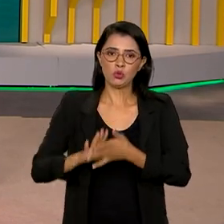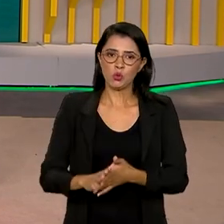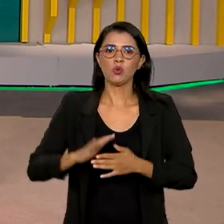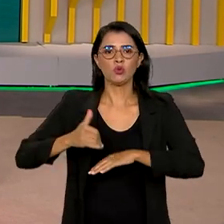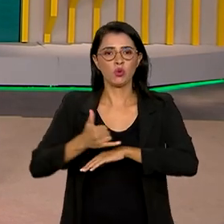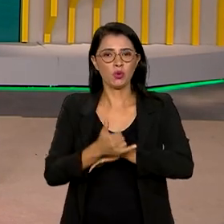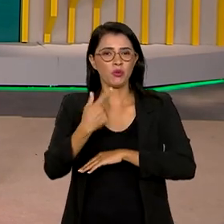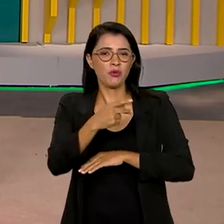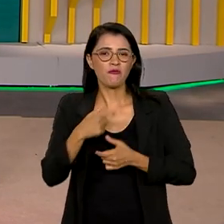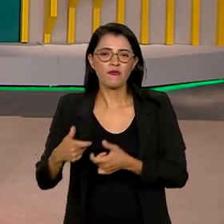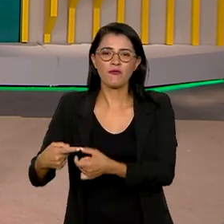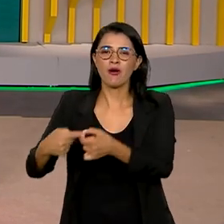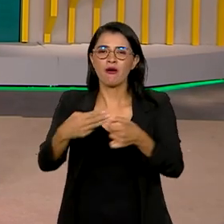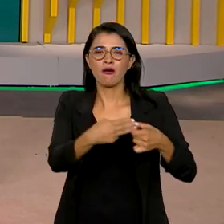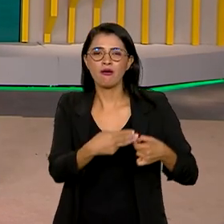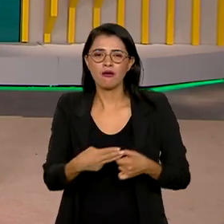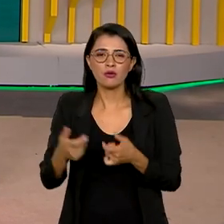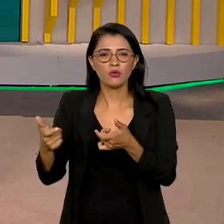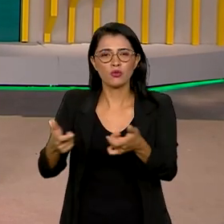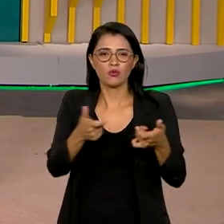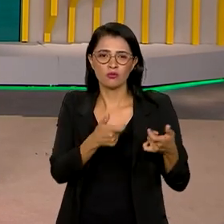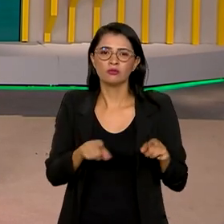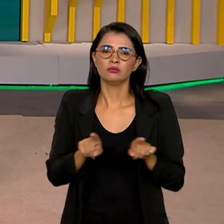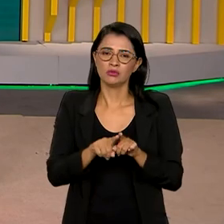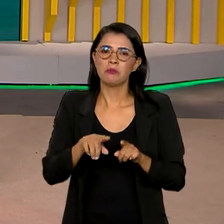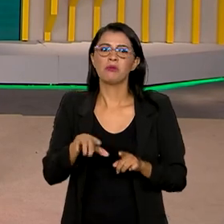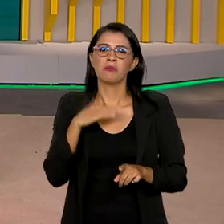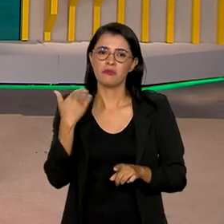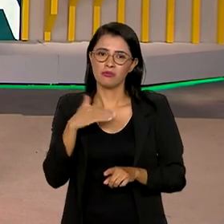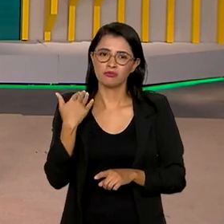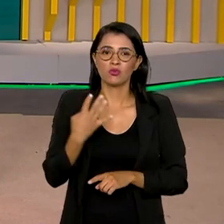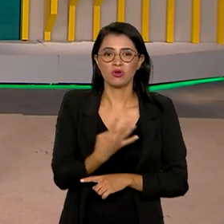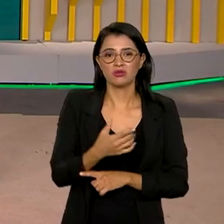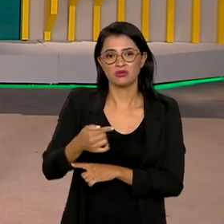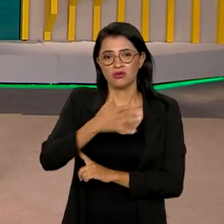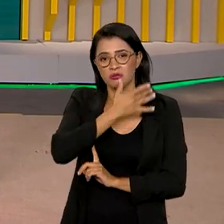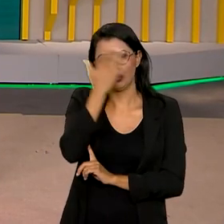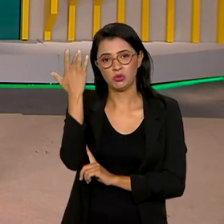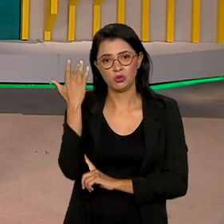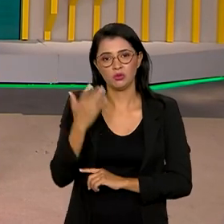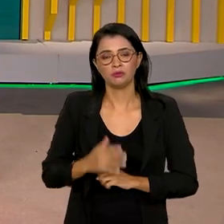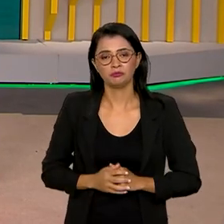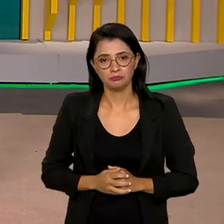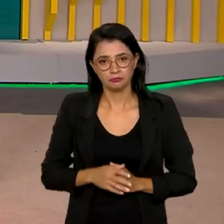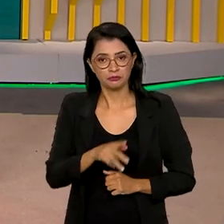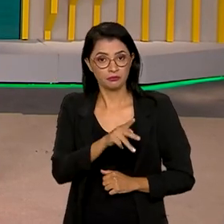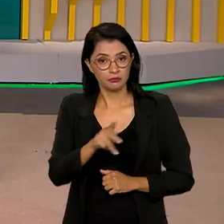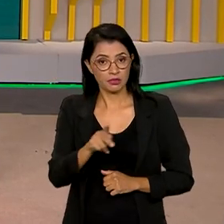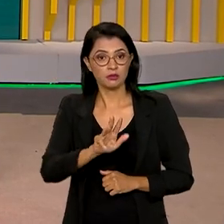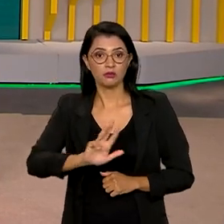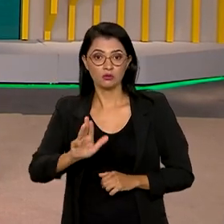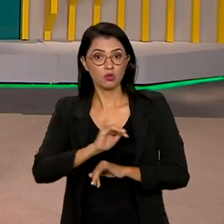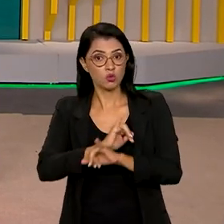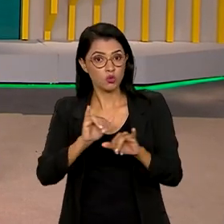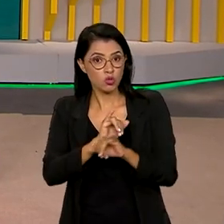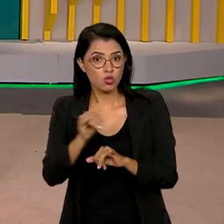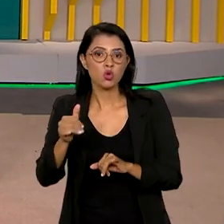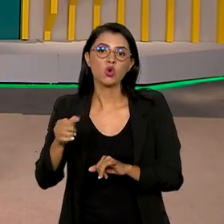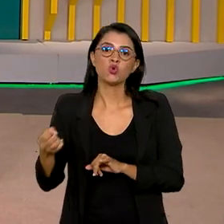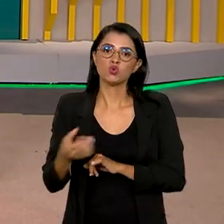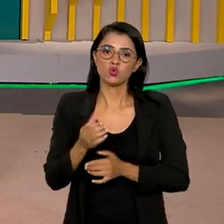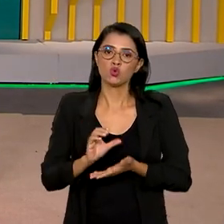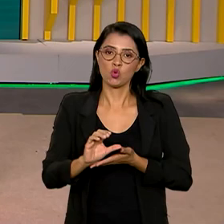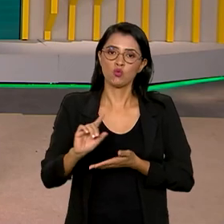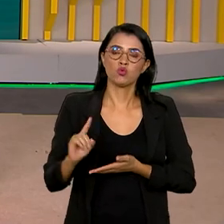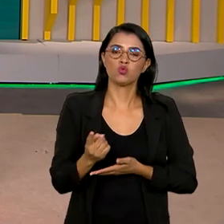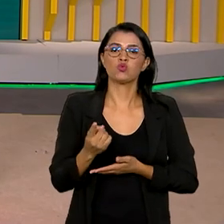infraestrutura de vários municípios e provocou a morte de 47 pessoas. O presidente Lula anunciou um novo aporte